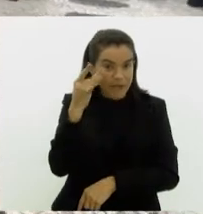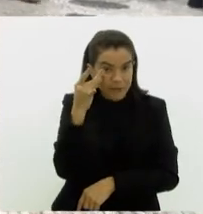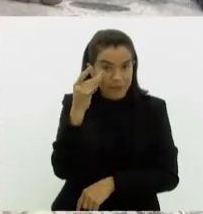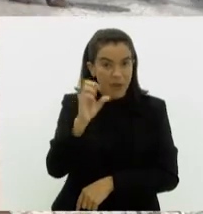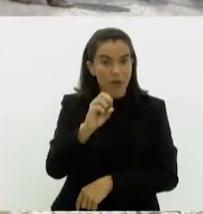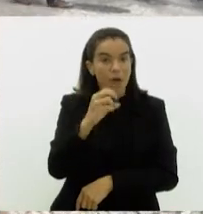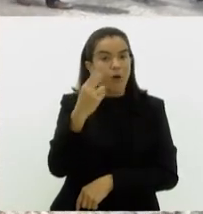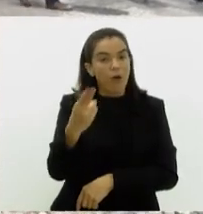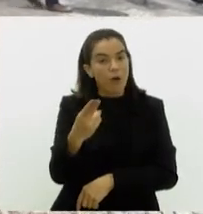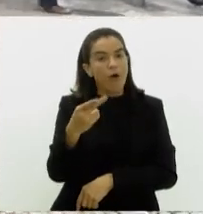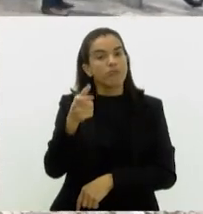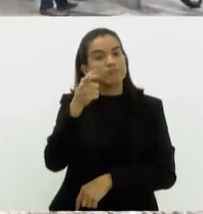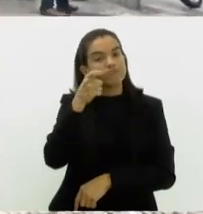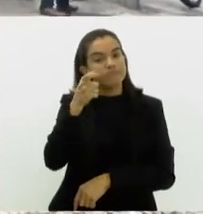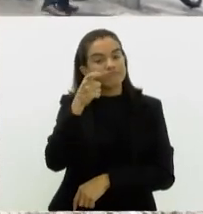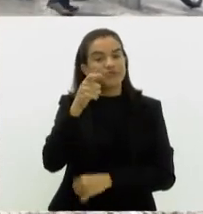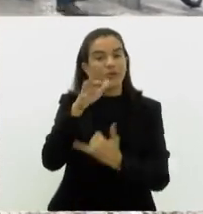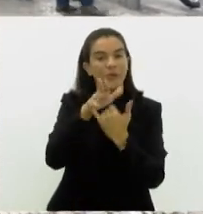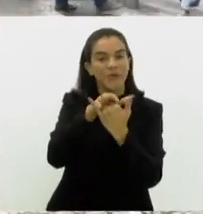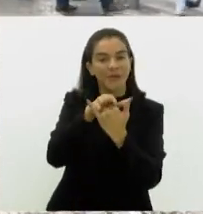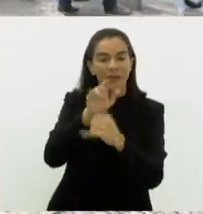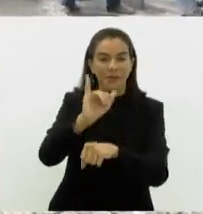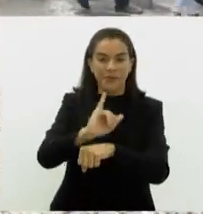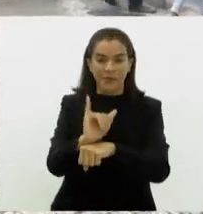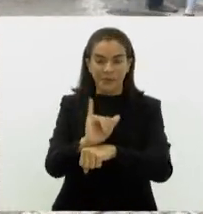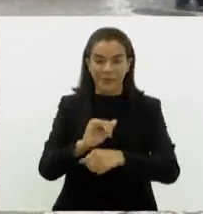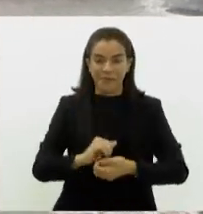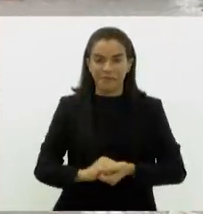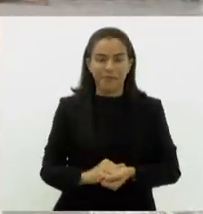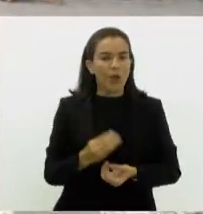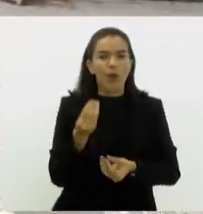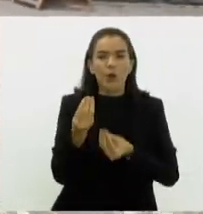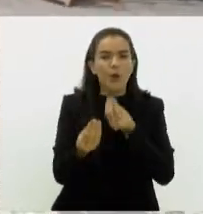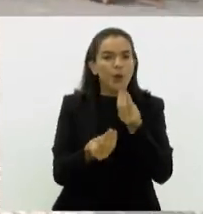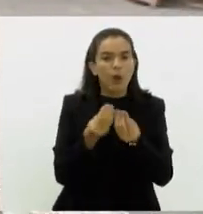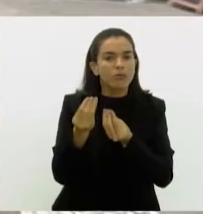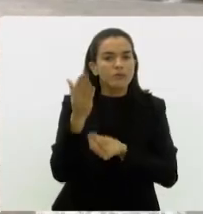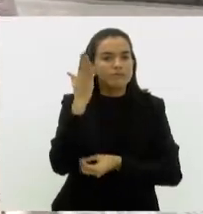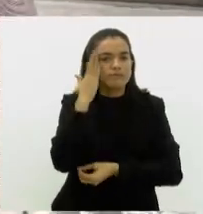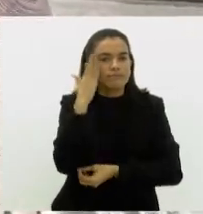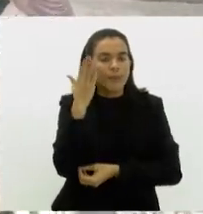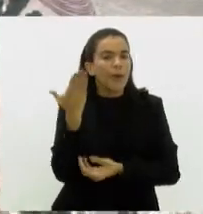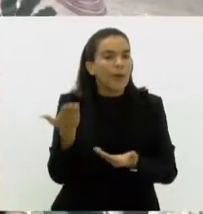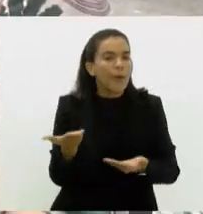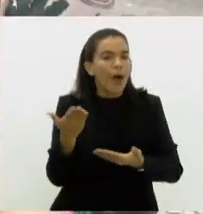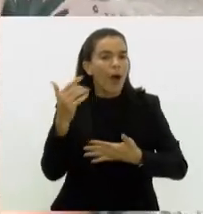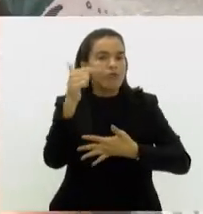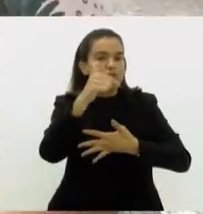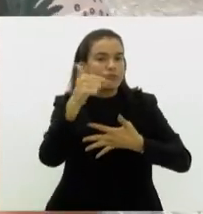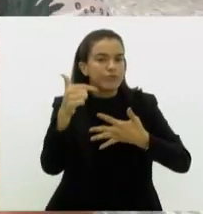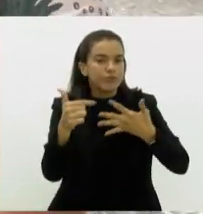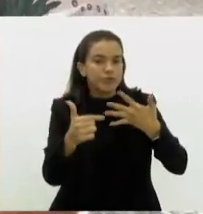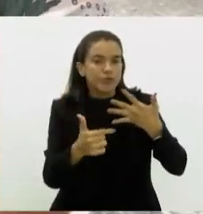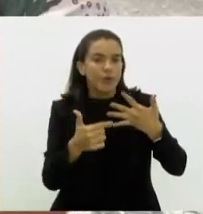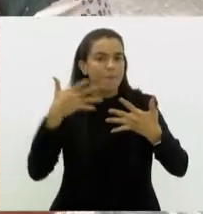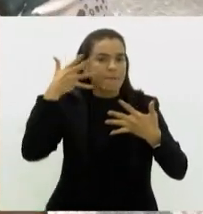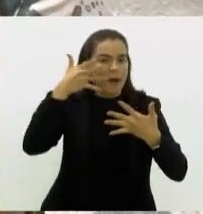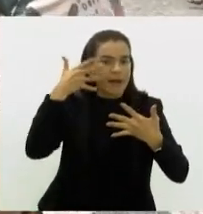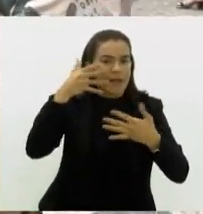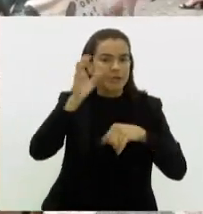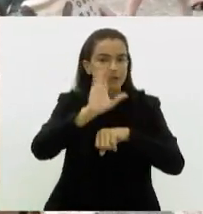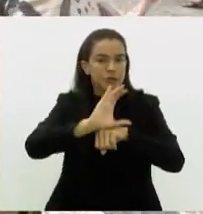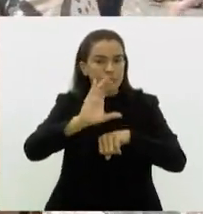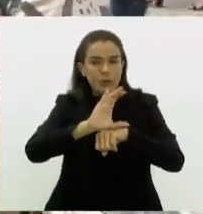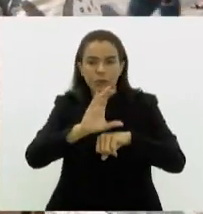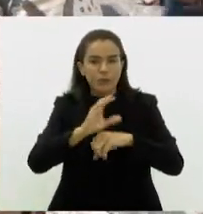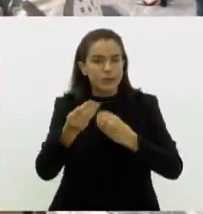ou assistindo no nosso canal do YouTube. E como fazer para saber quais são as atividades oferecidas pela Alerge? Os cursos,